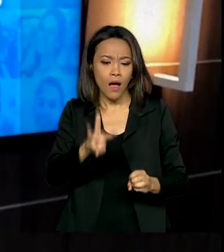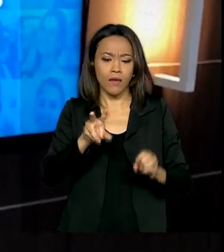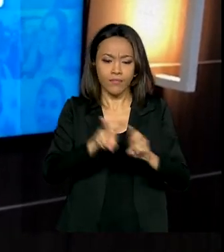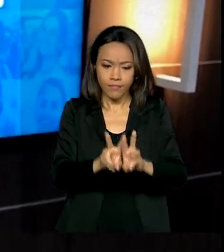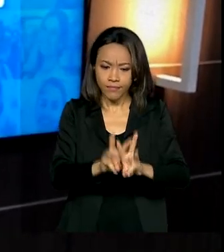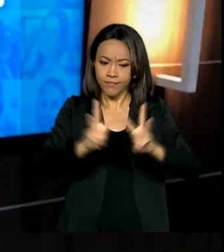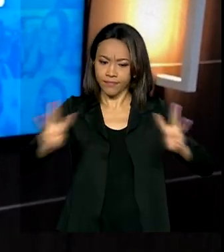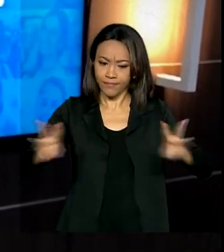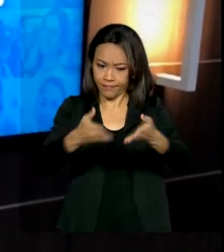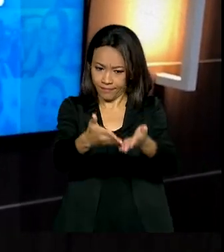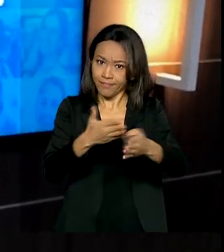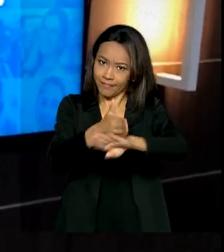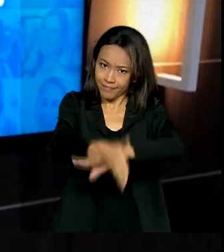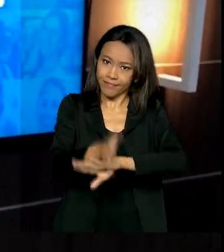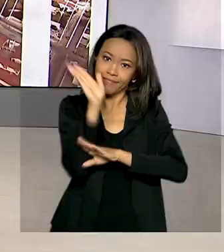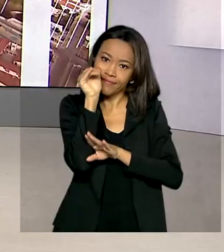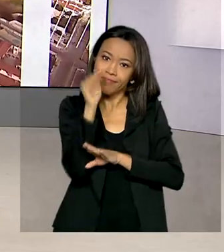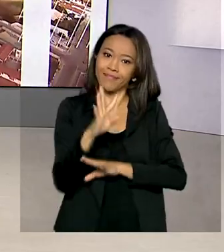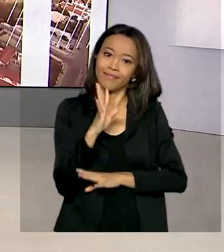Visite e confira.